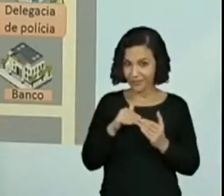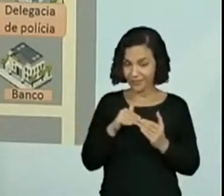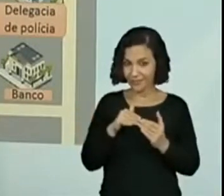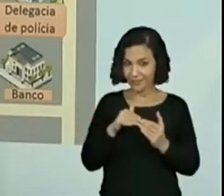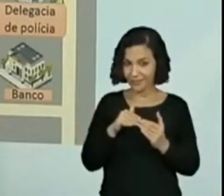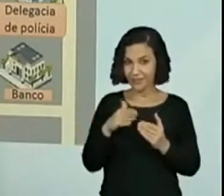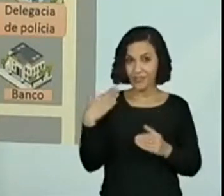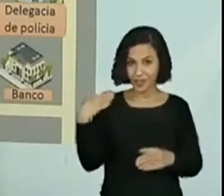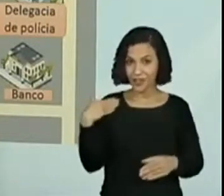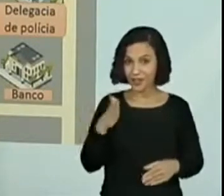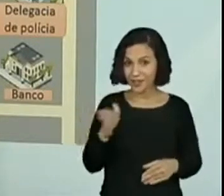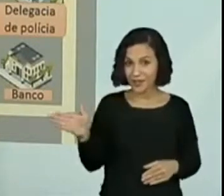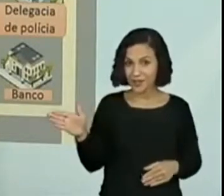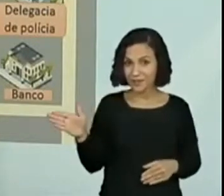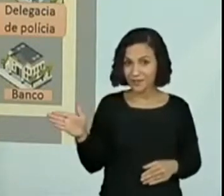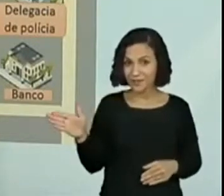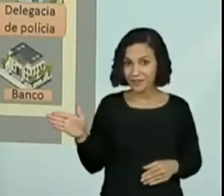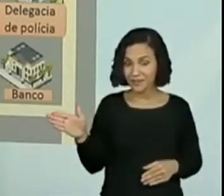Direita.